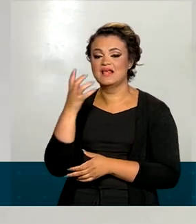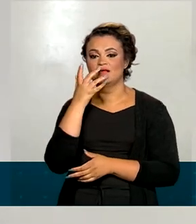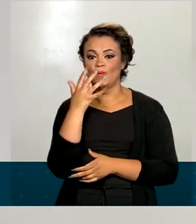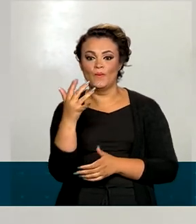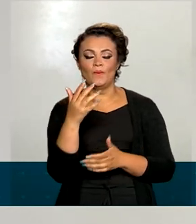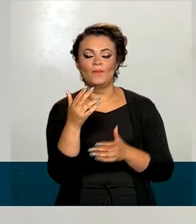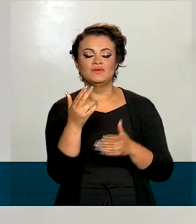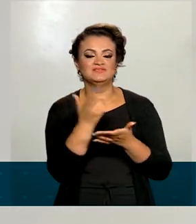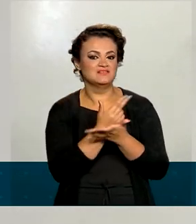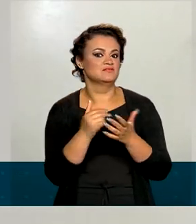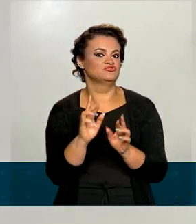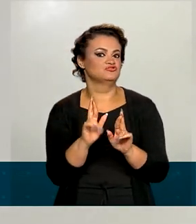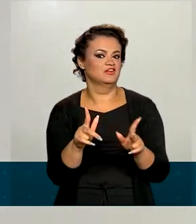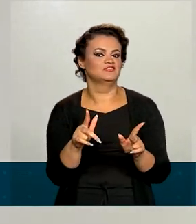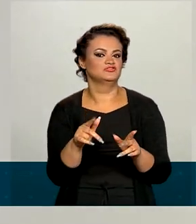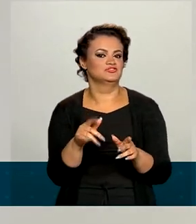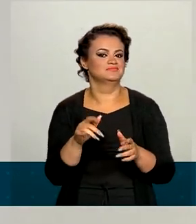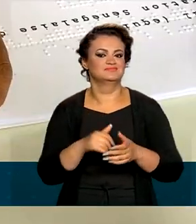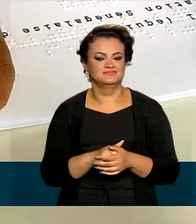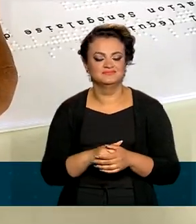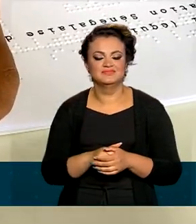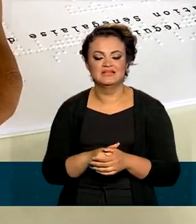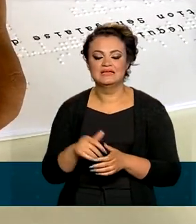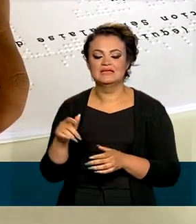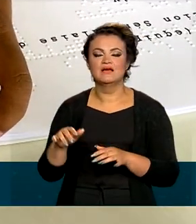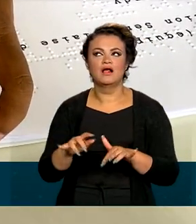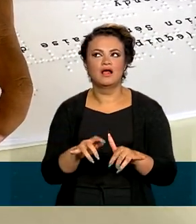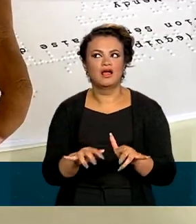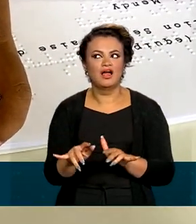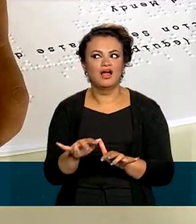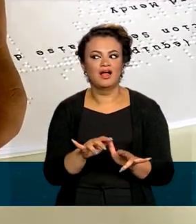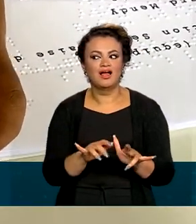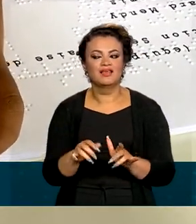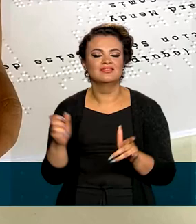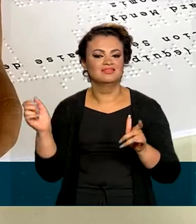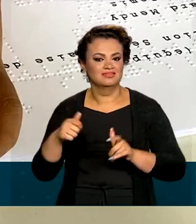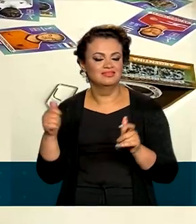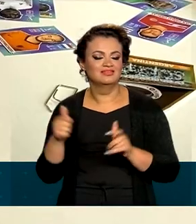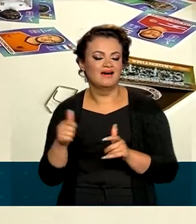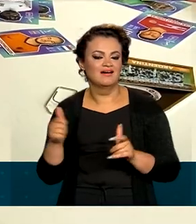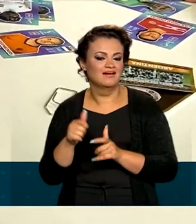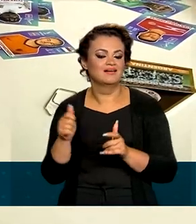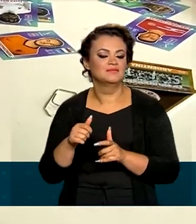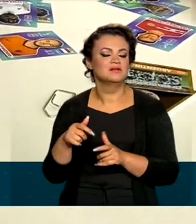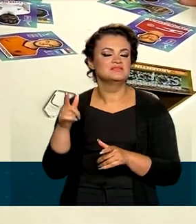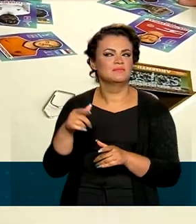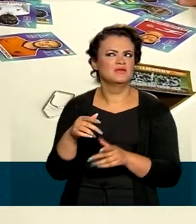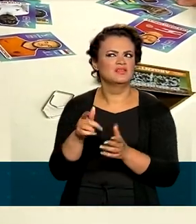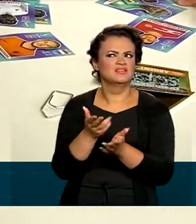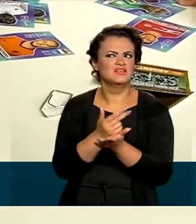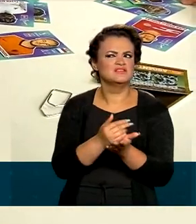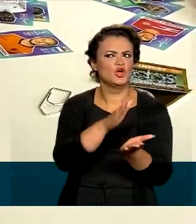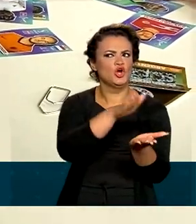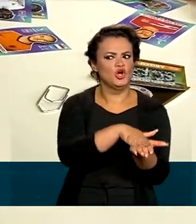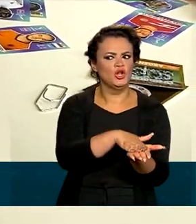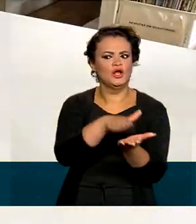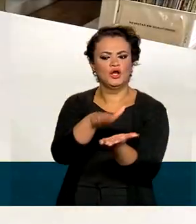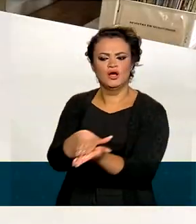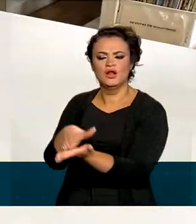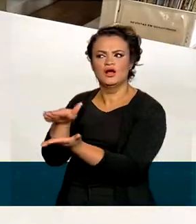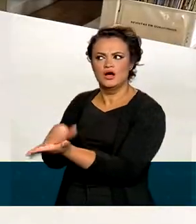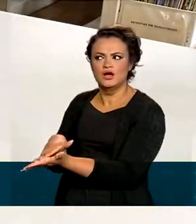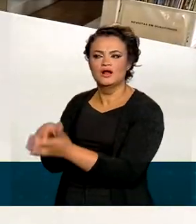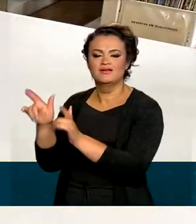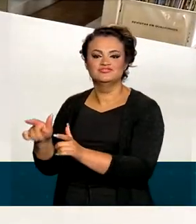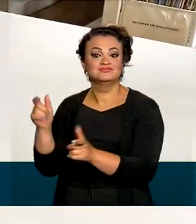e designers diferentes do original. Com os dedos espertos, dá para saber aonde colar cada figurinha. Tudo